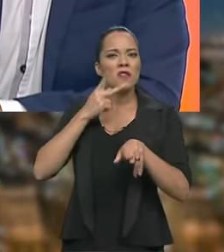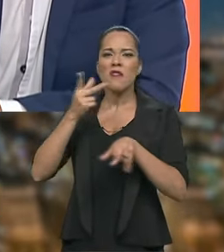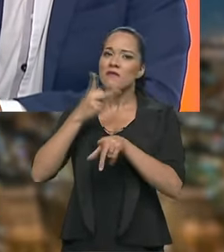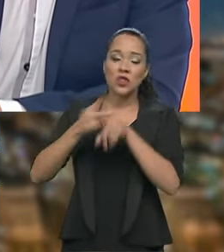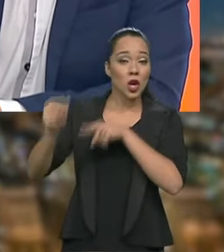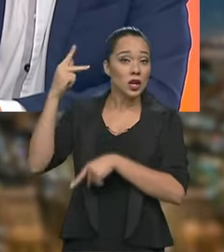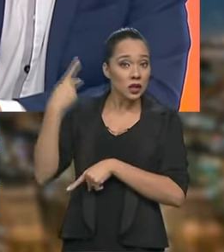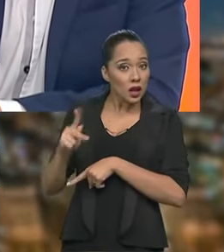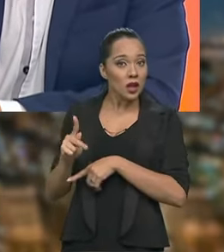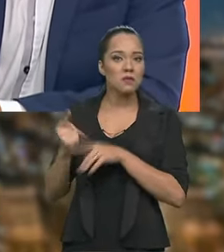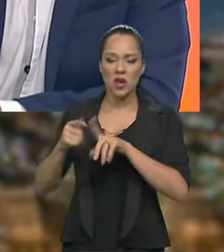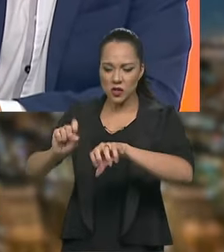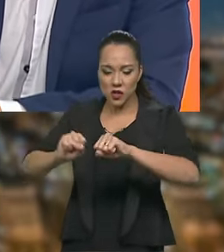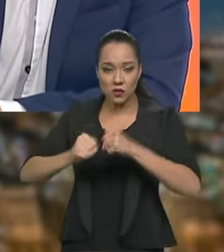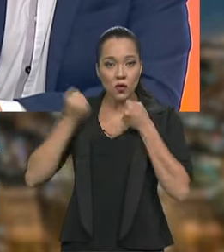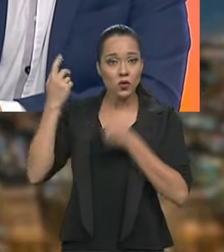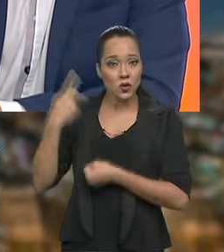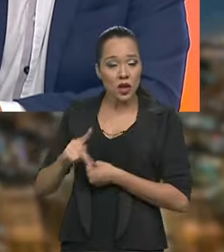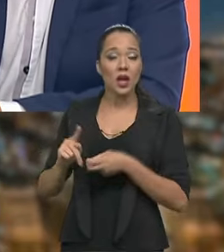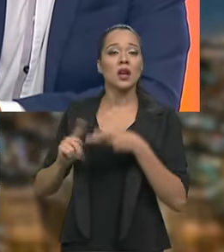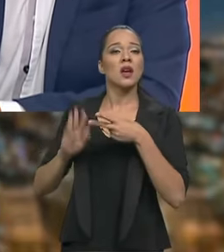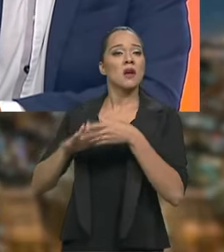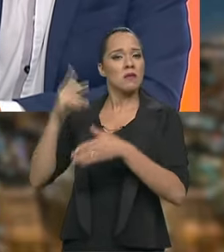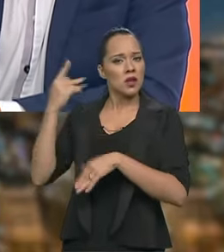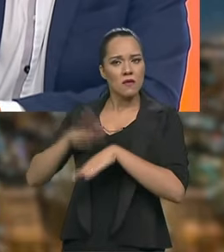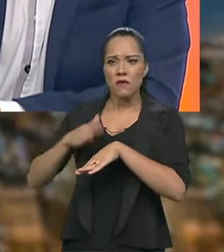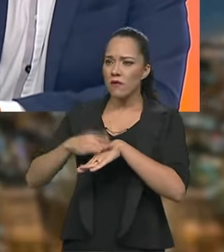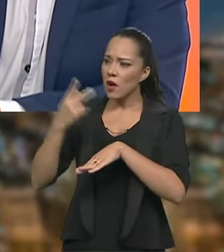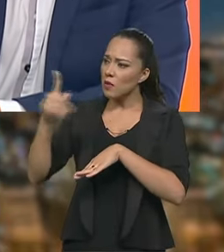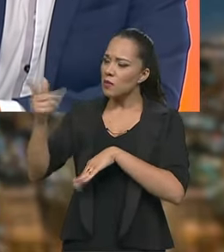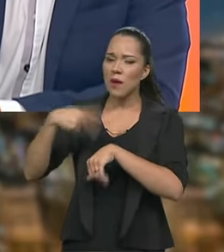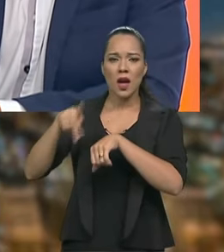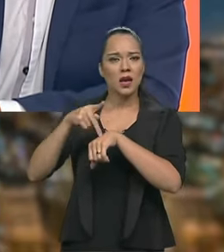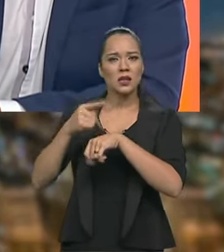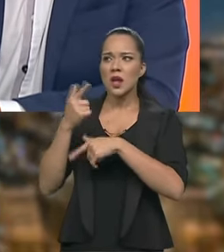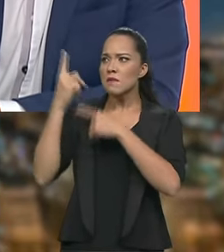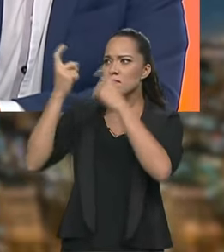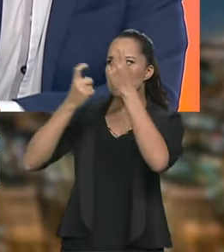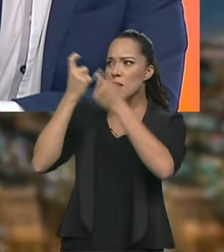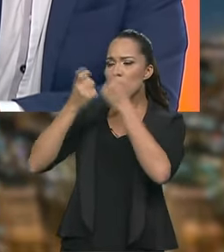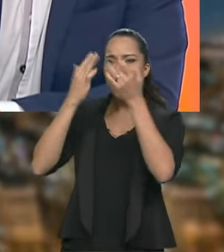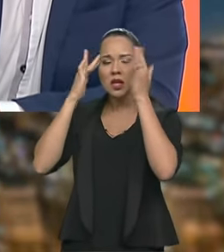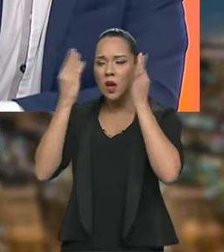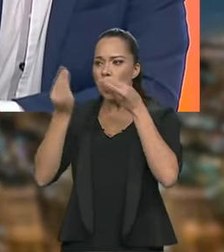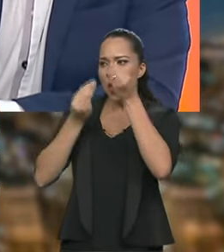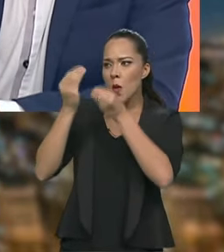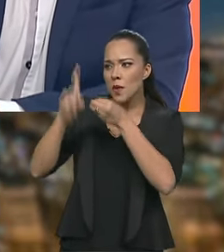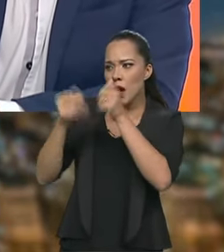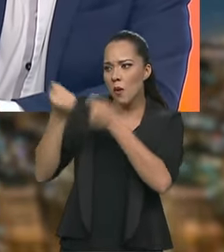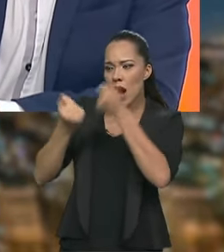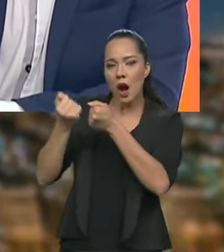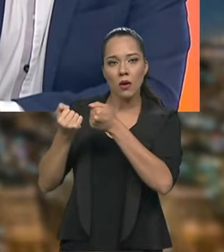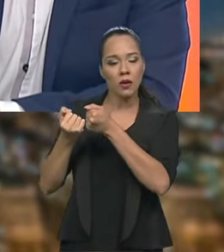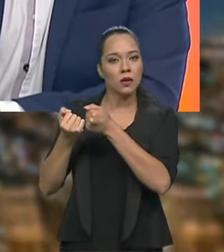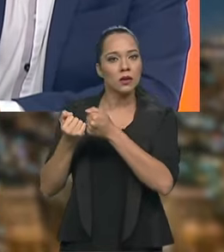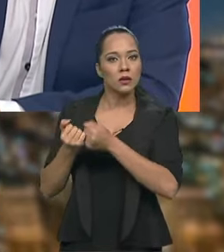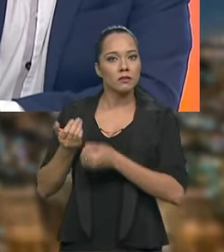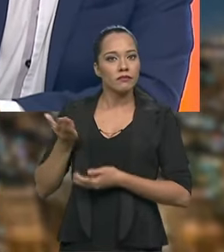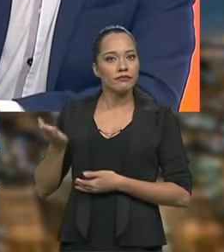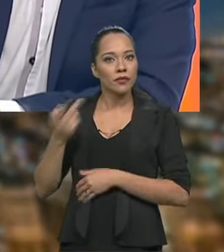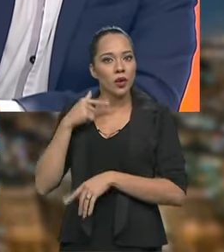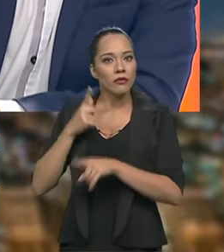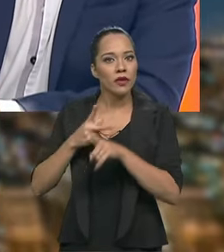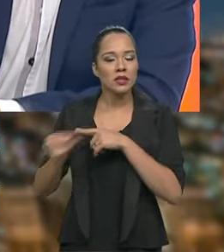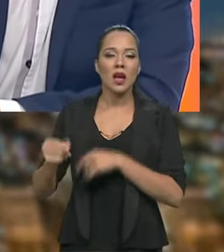uma vitória dele, porque foi esforço dele, foi ele quem foi lá fora, foi ele quem se preocupou em entender como funciona um carro, mas ainda assim, quando